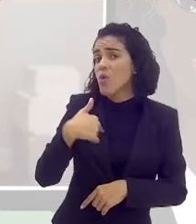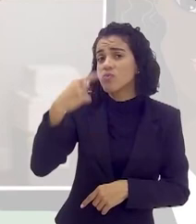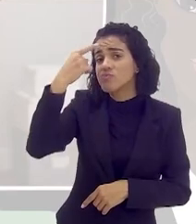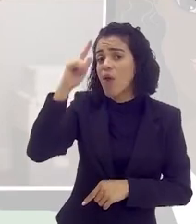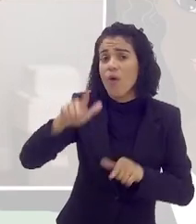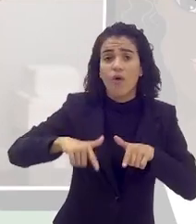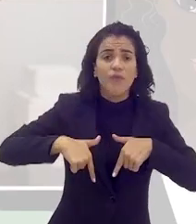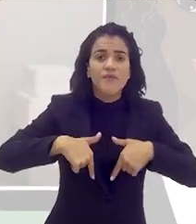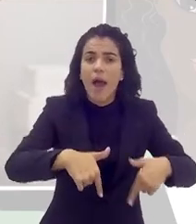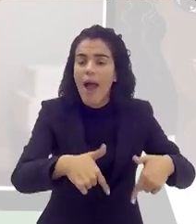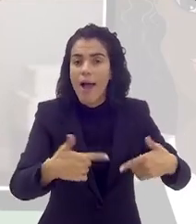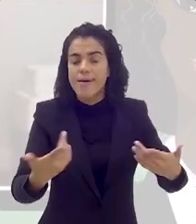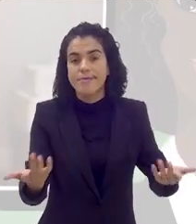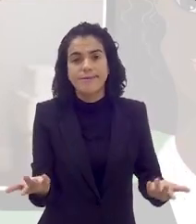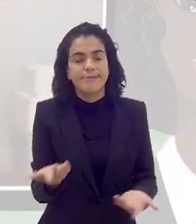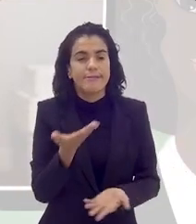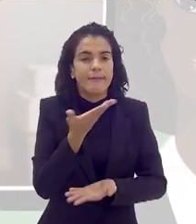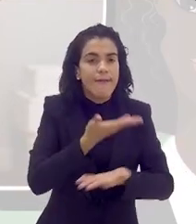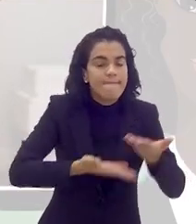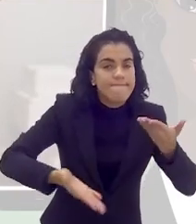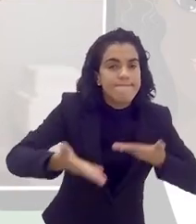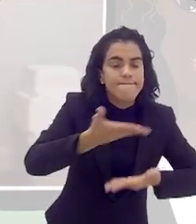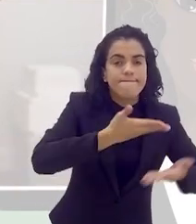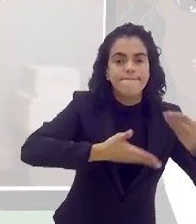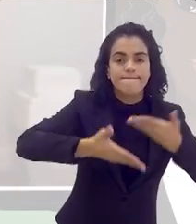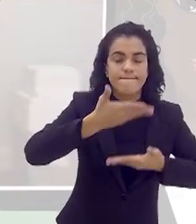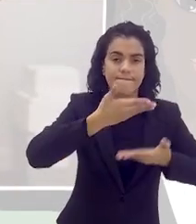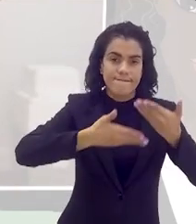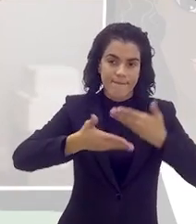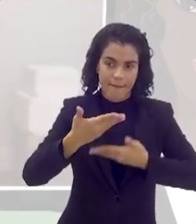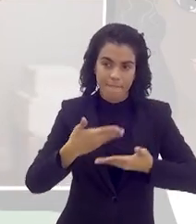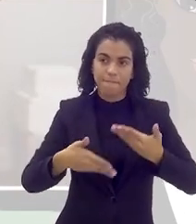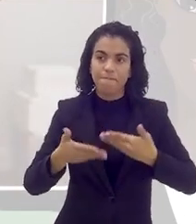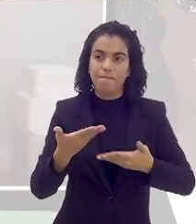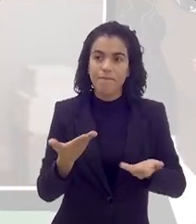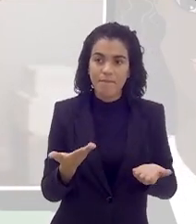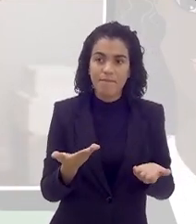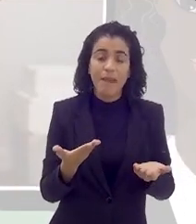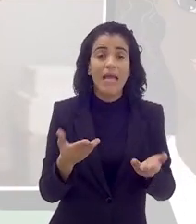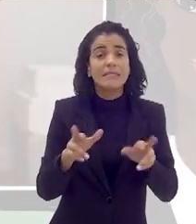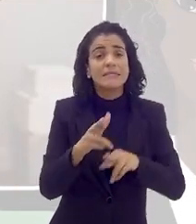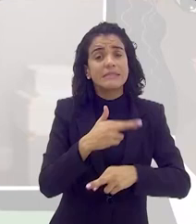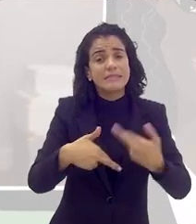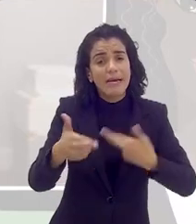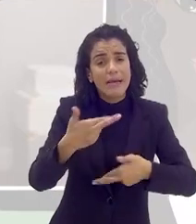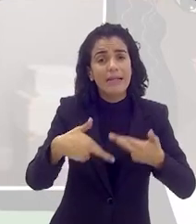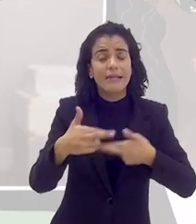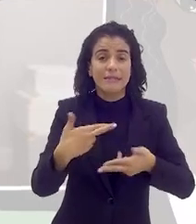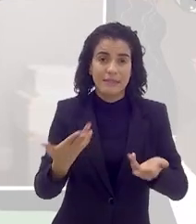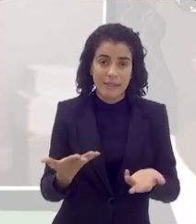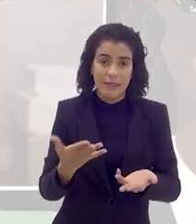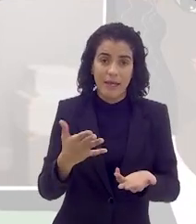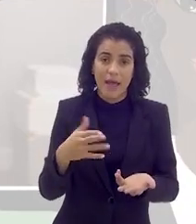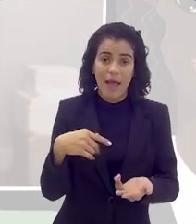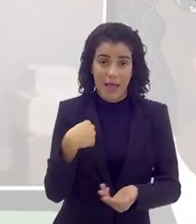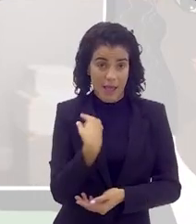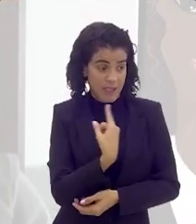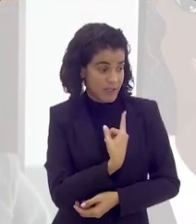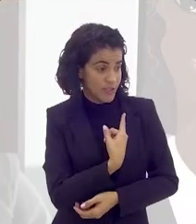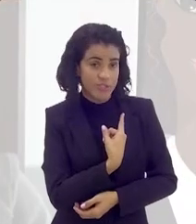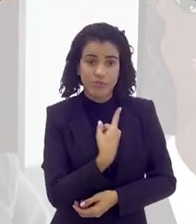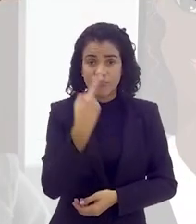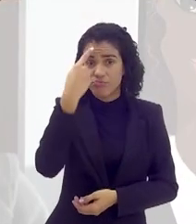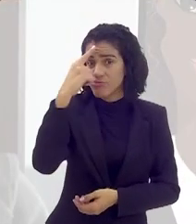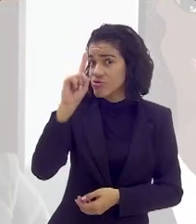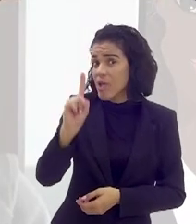saber esse lugar, se colocar, de harmonizar, como a Denise e a Ana Paula também falaram, essa relação. Ela, a